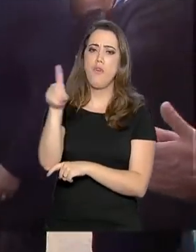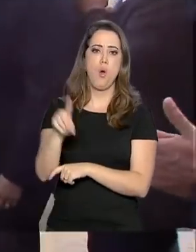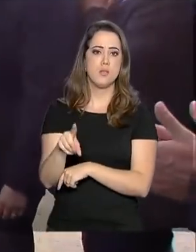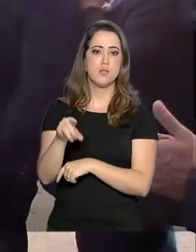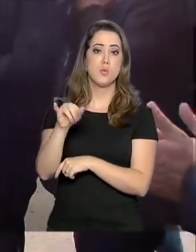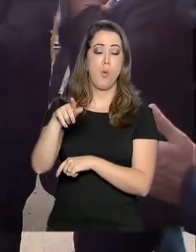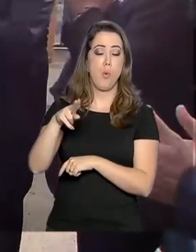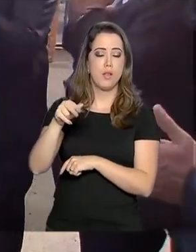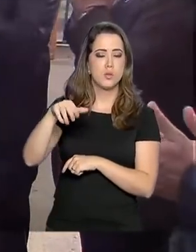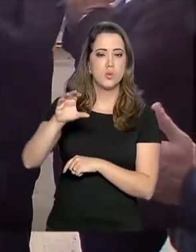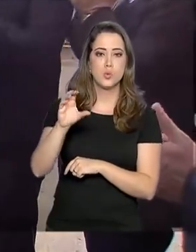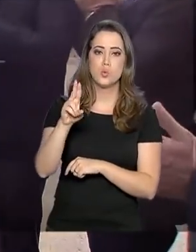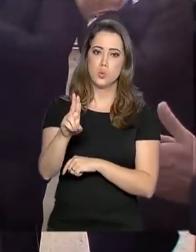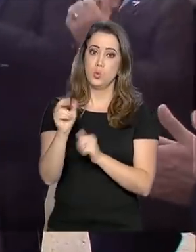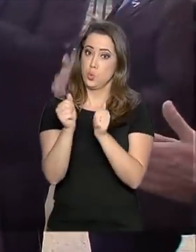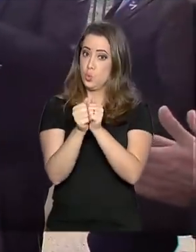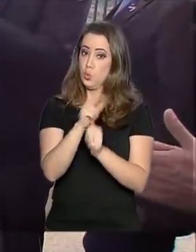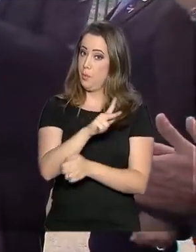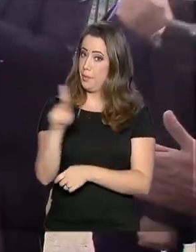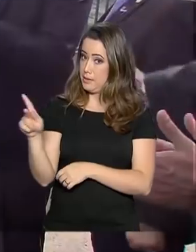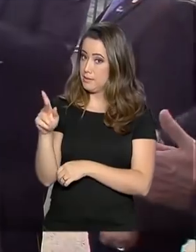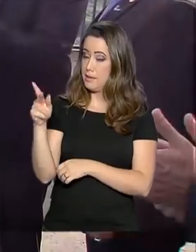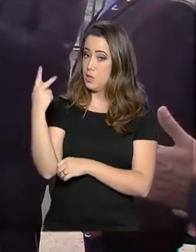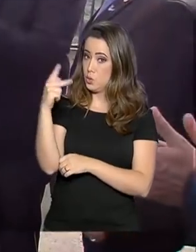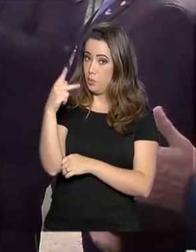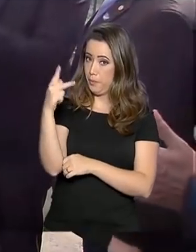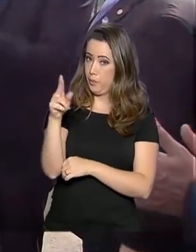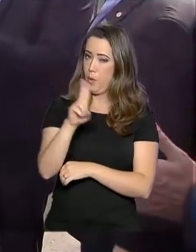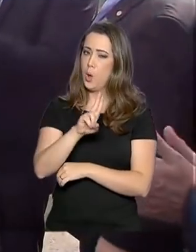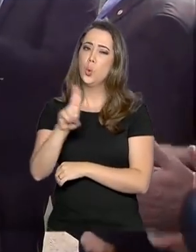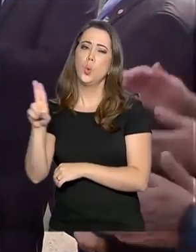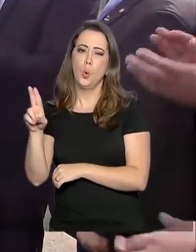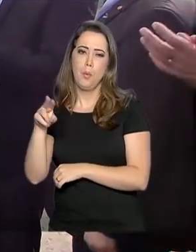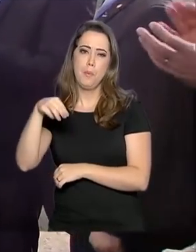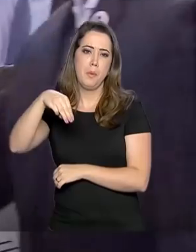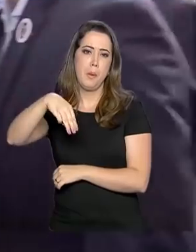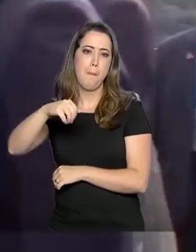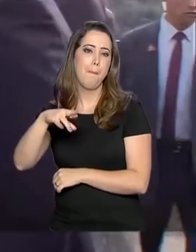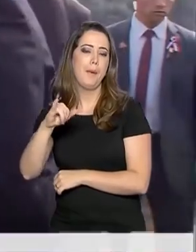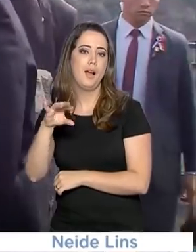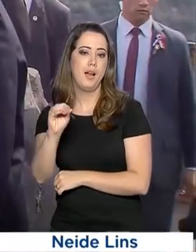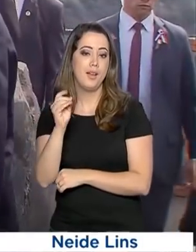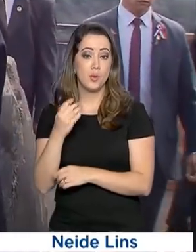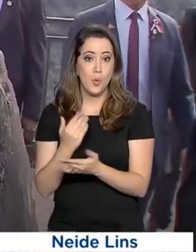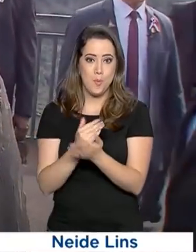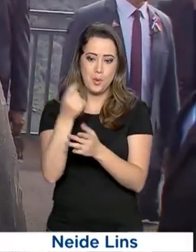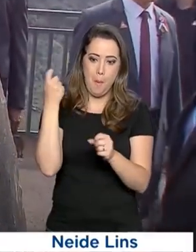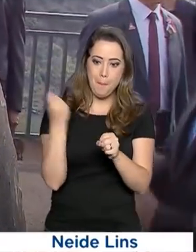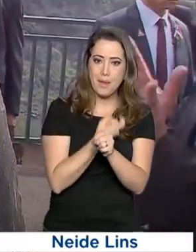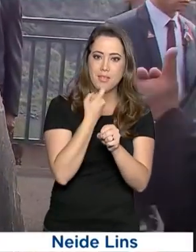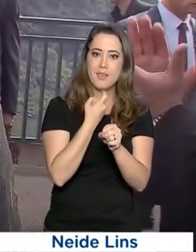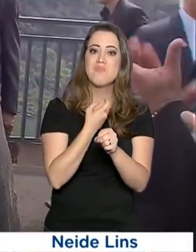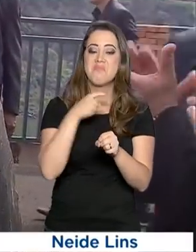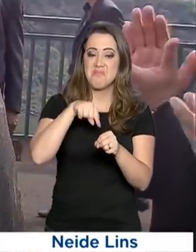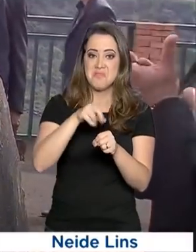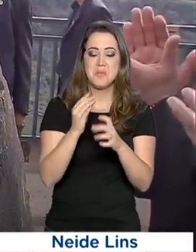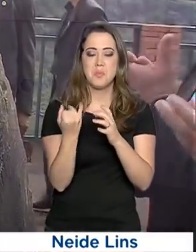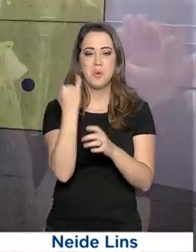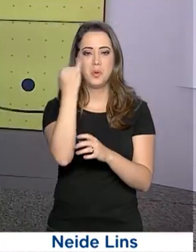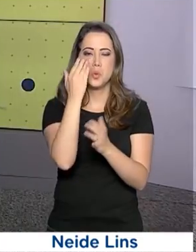participação do presidente do Paraguai, Mário Ábido Benítez, foi lançada a pedra fundamental da obra. Serão